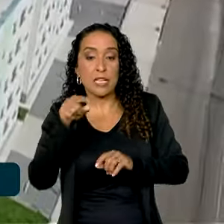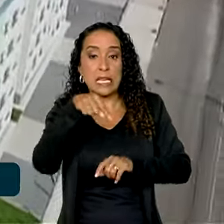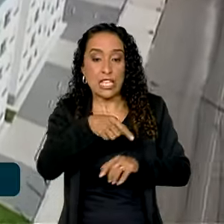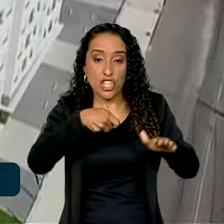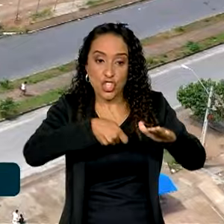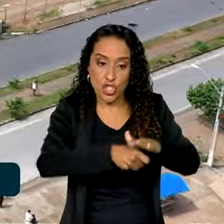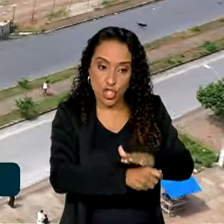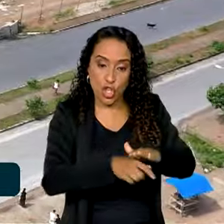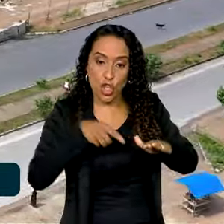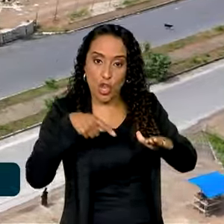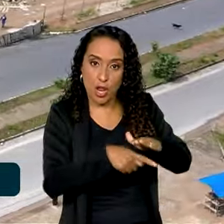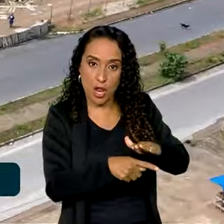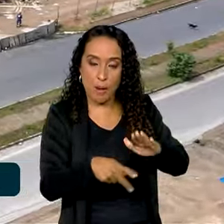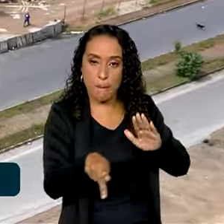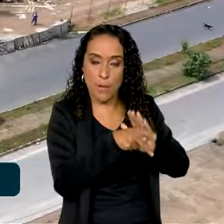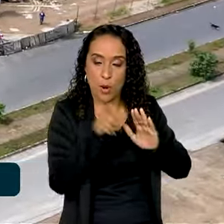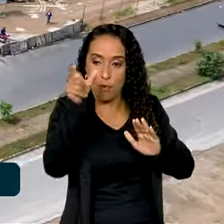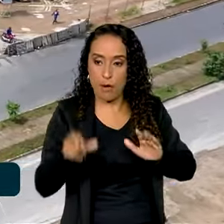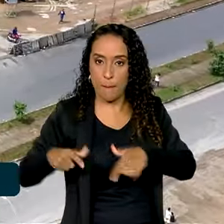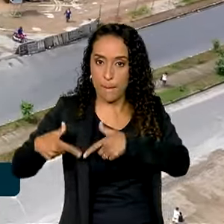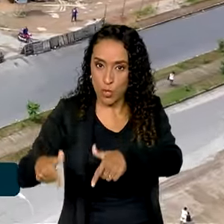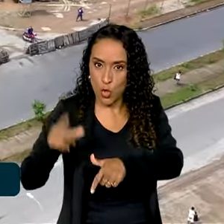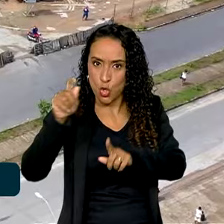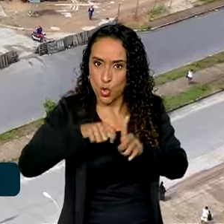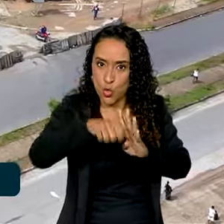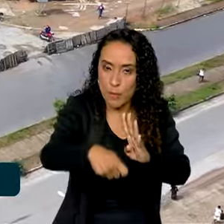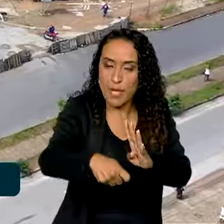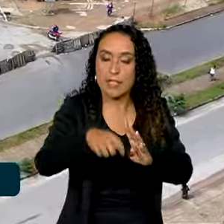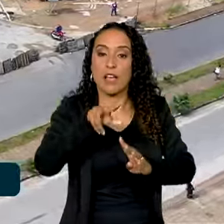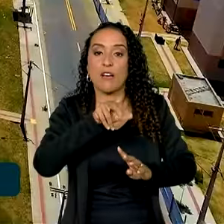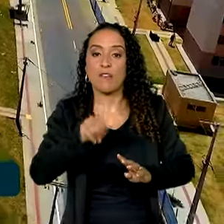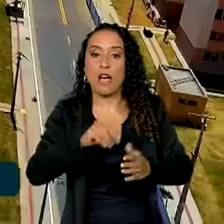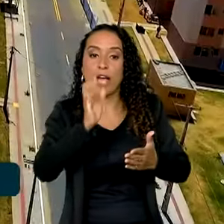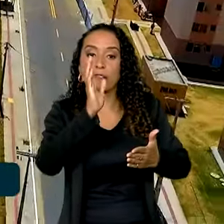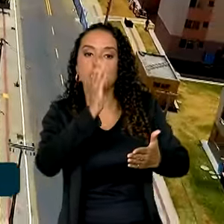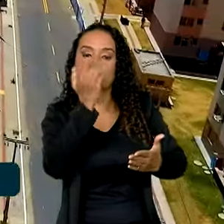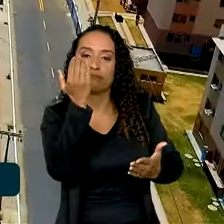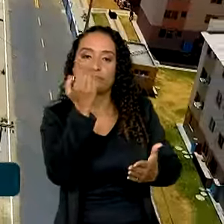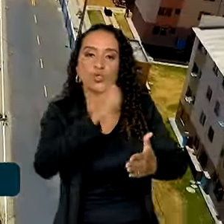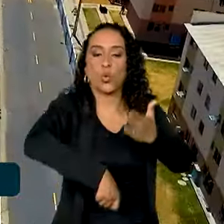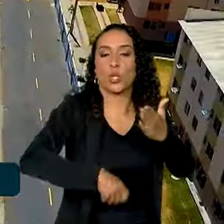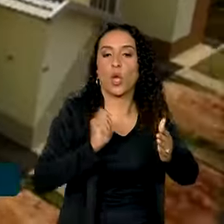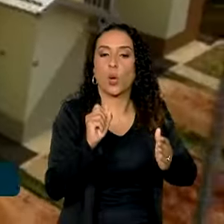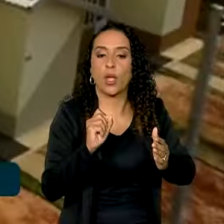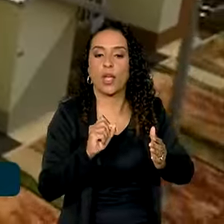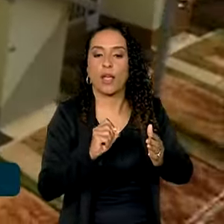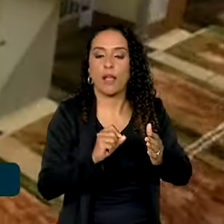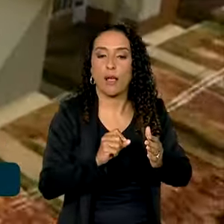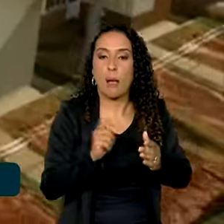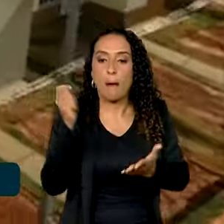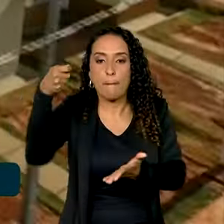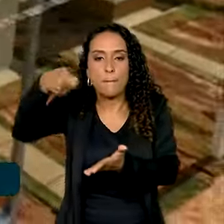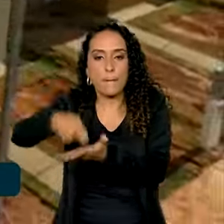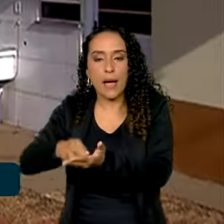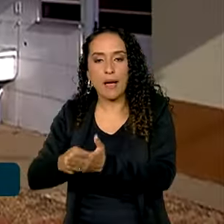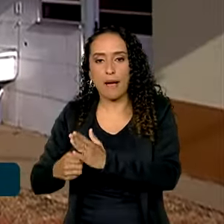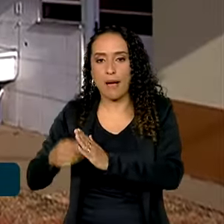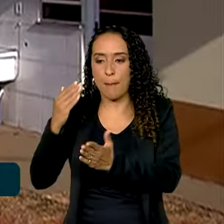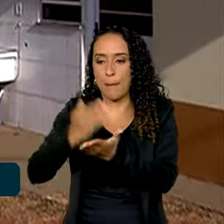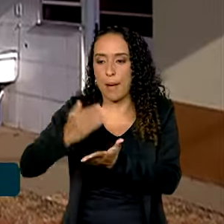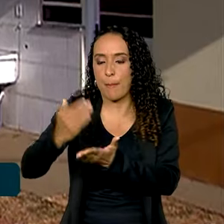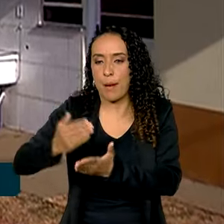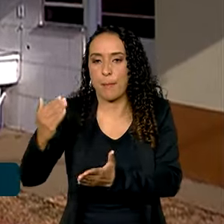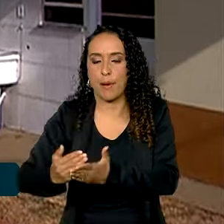dinheiro ir para a conta do trabalhador todo mês, será descontado para ajudar a pagar as prestações e diminuir mais